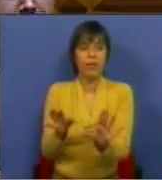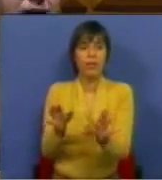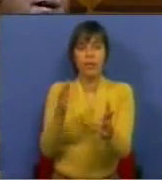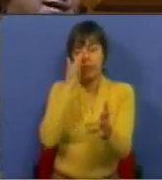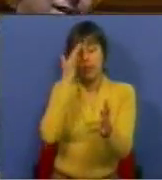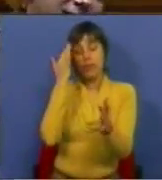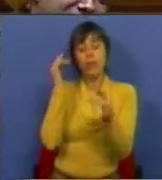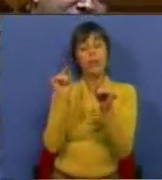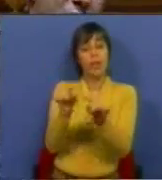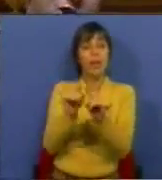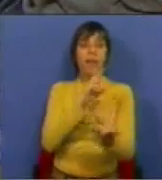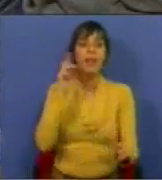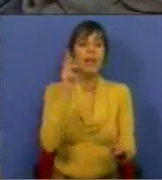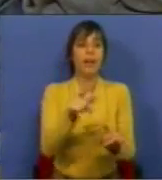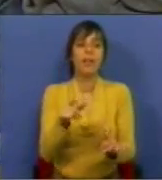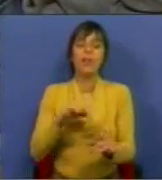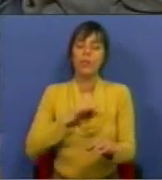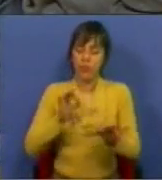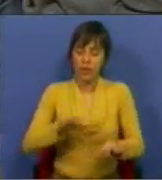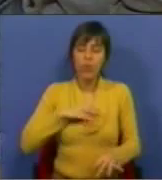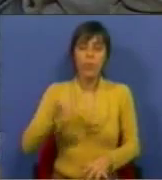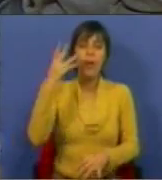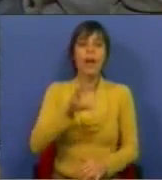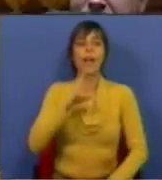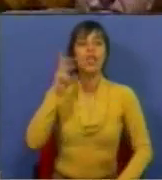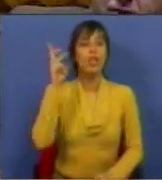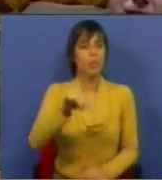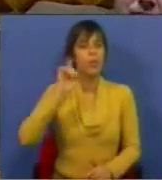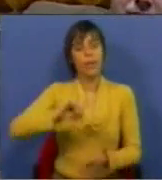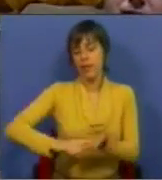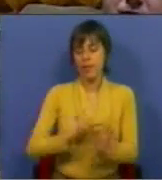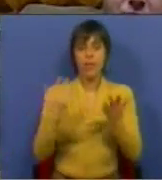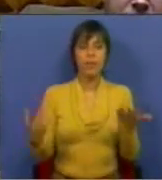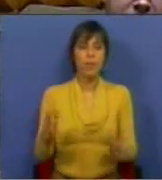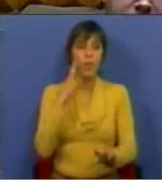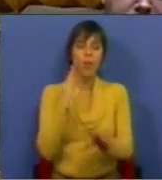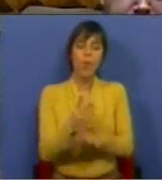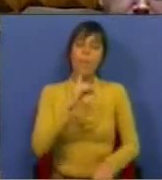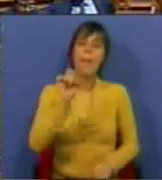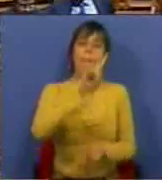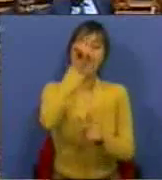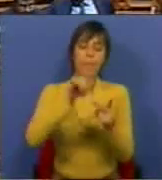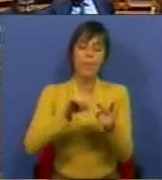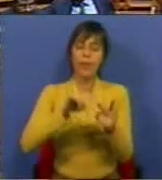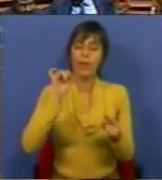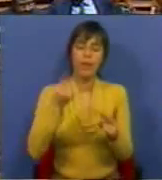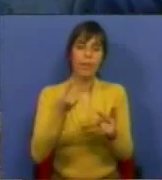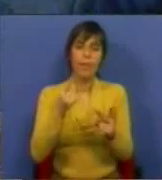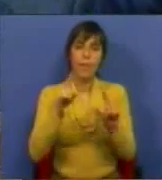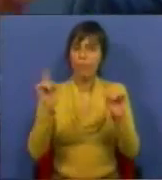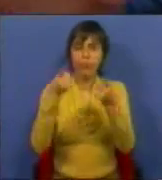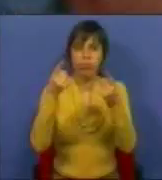Conclui o Sr. Deputado, por favor. Essa resposta, com clareza, Presidente, essa resposta é essencial. E a última pergunta que lhe deixo, e muito